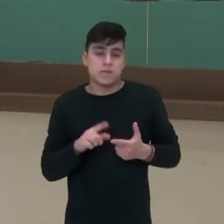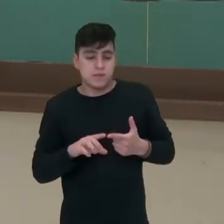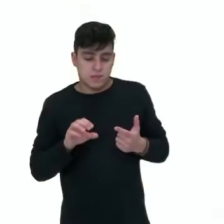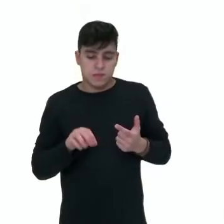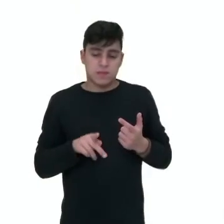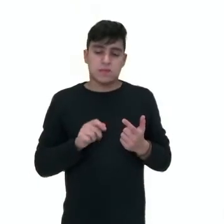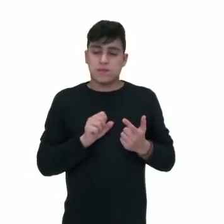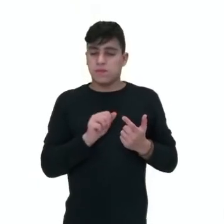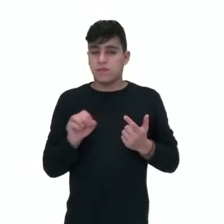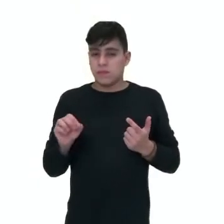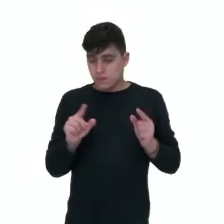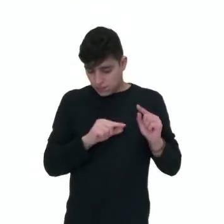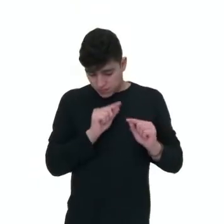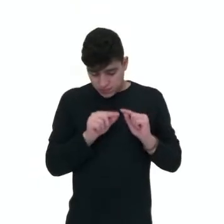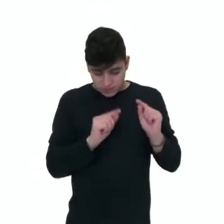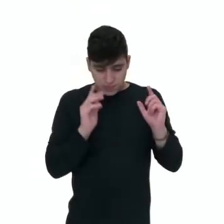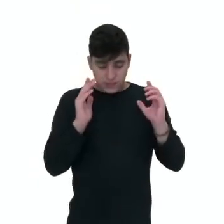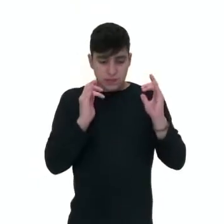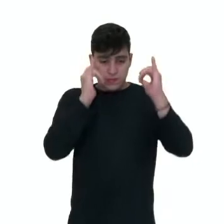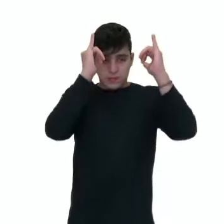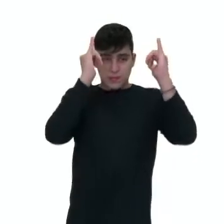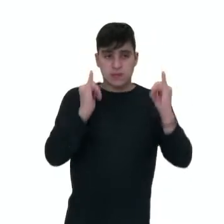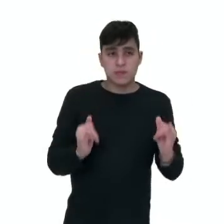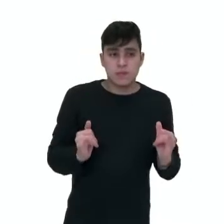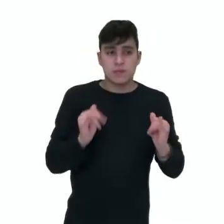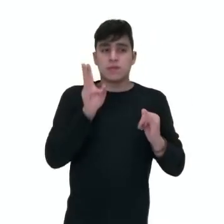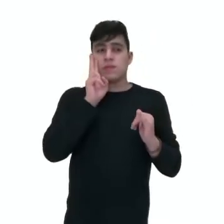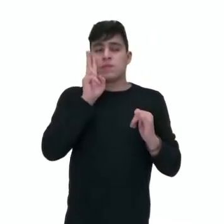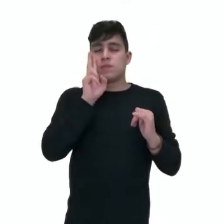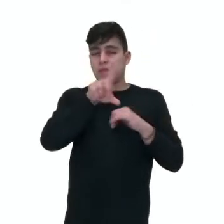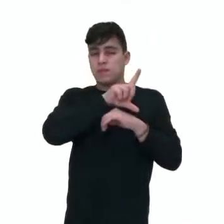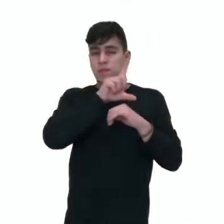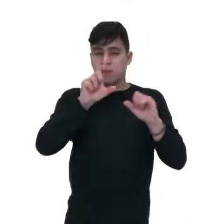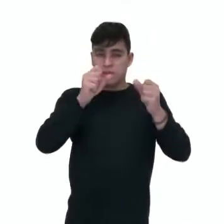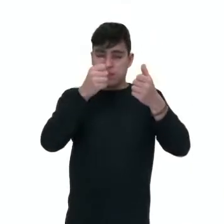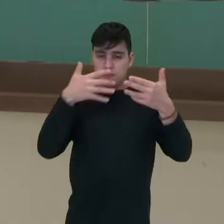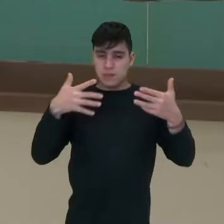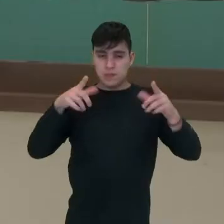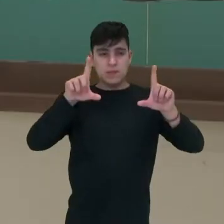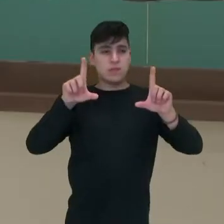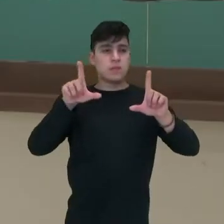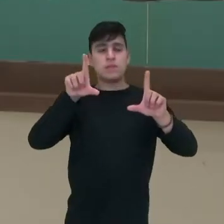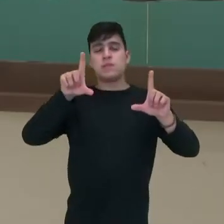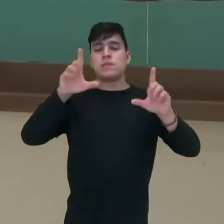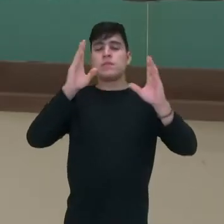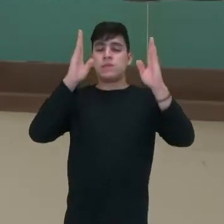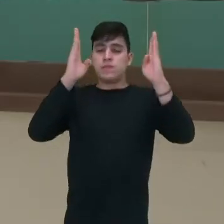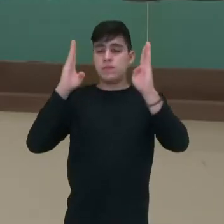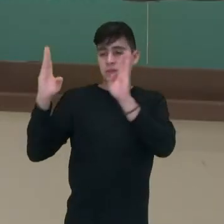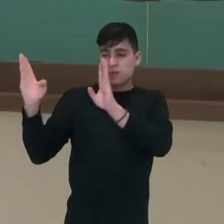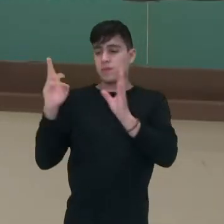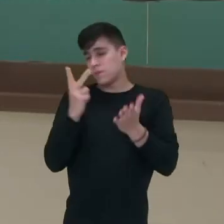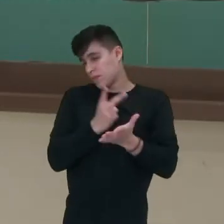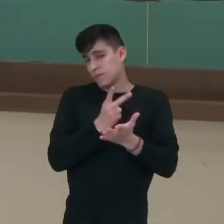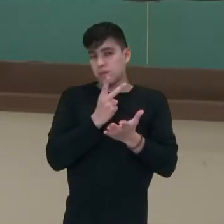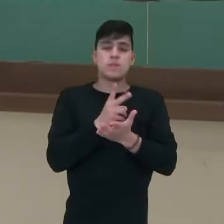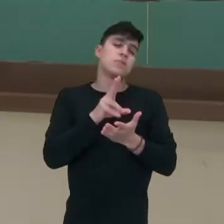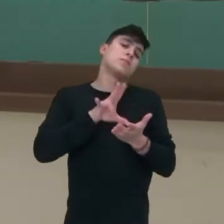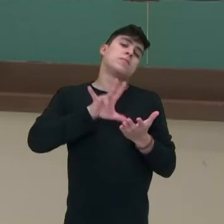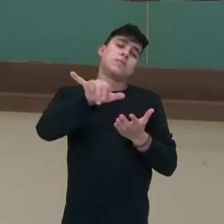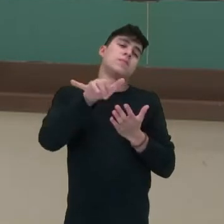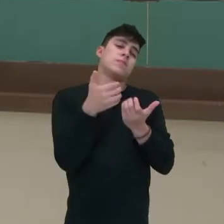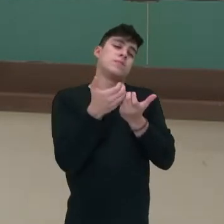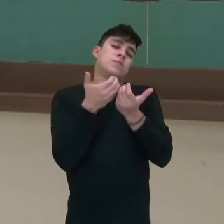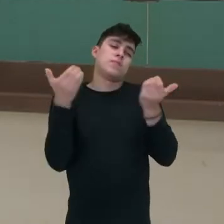Compasso é o espaço delimitado por duas barras. Lembra que a professora mostrou ali, né? No outro slide. Então, vai ser sempre, vai estar sempre